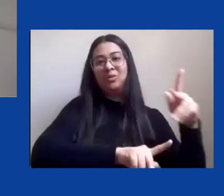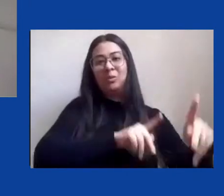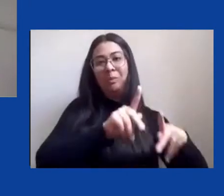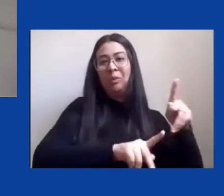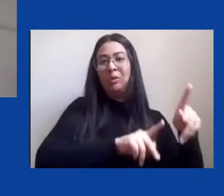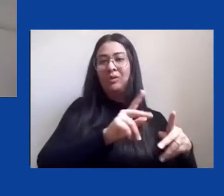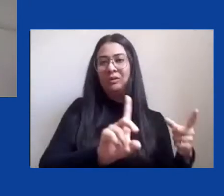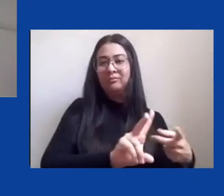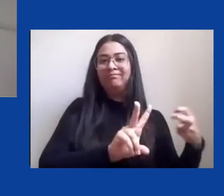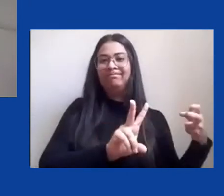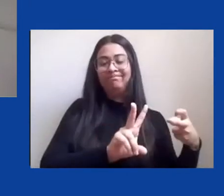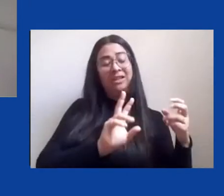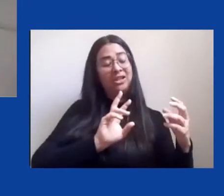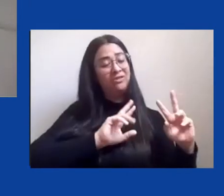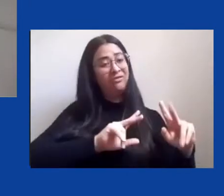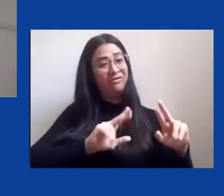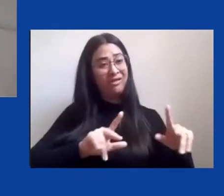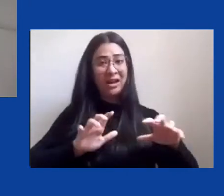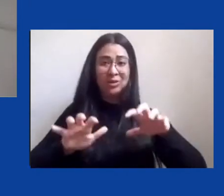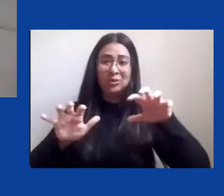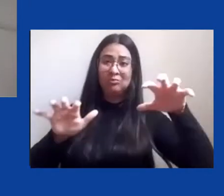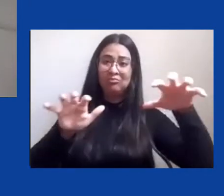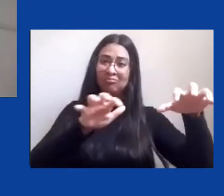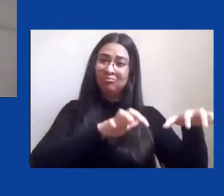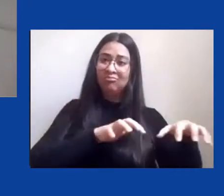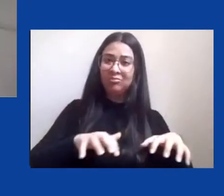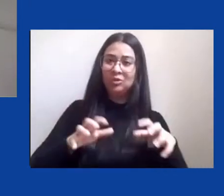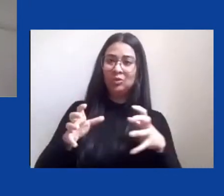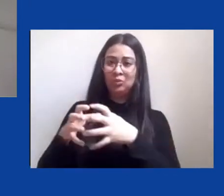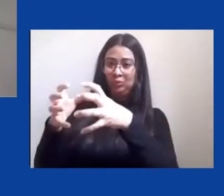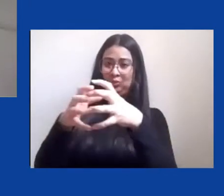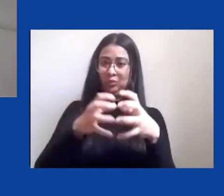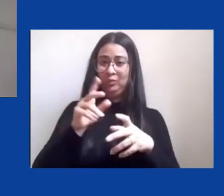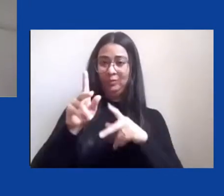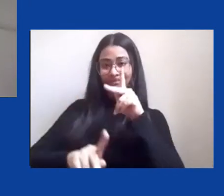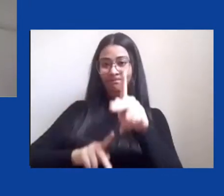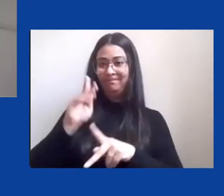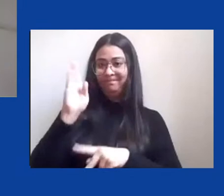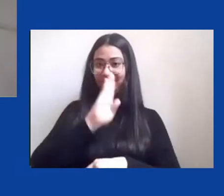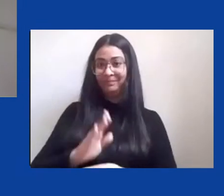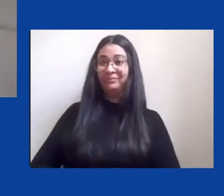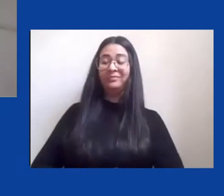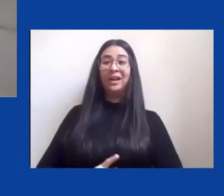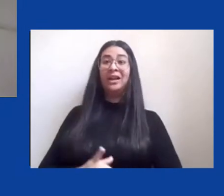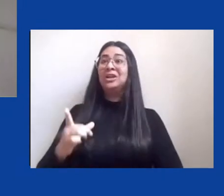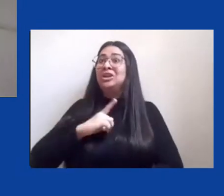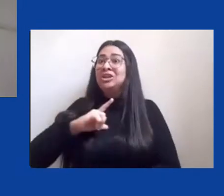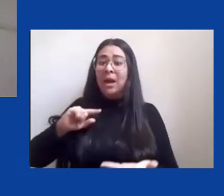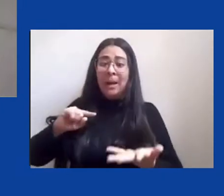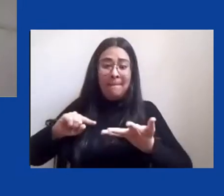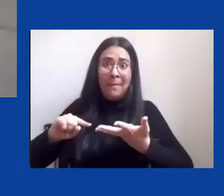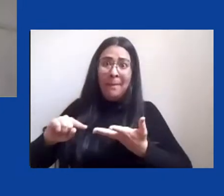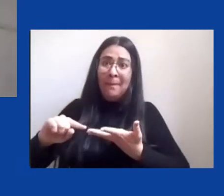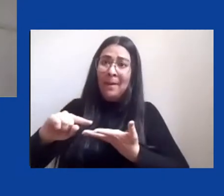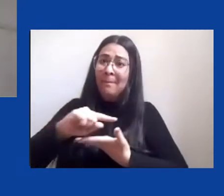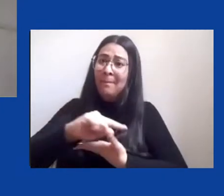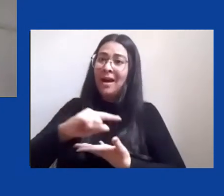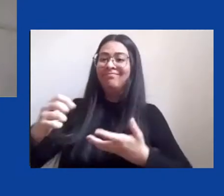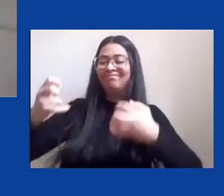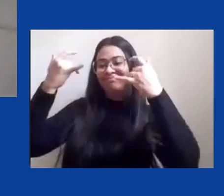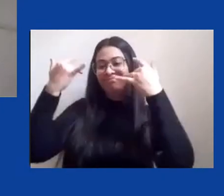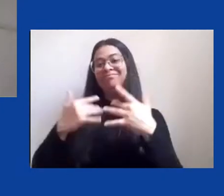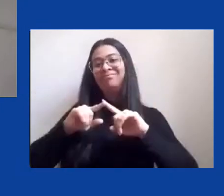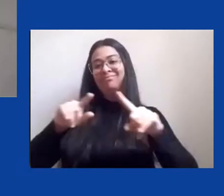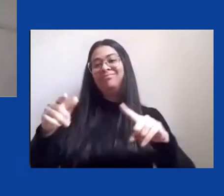e de vários segmentos da população brasileira bom eu tinha várias outras coisas para trazer mas eu sei que o nosso tempo é